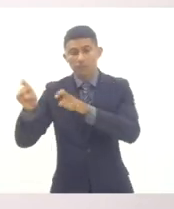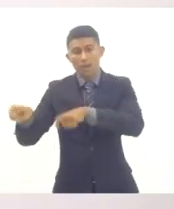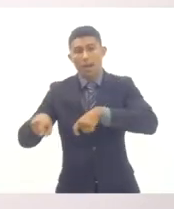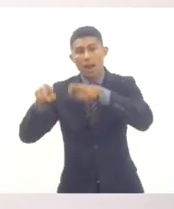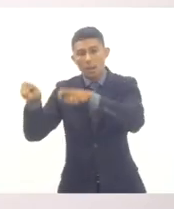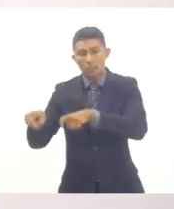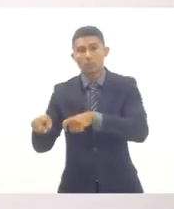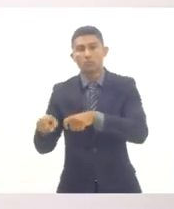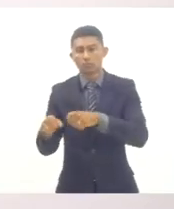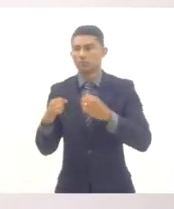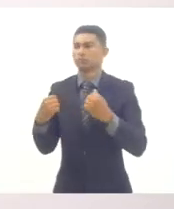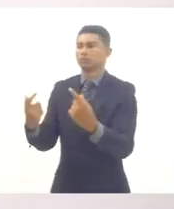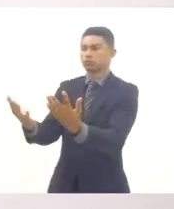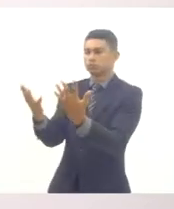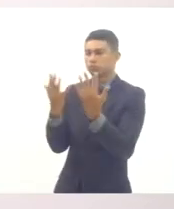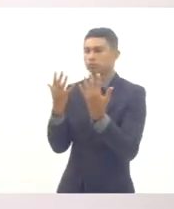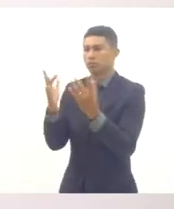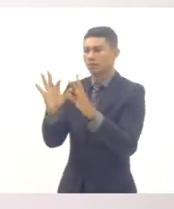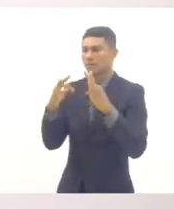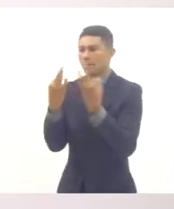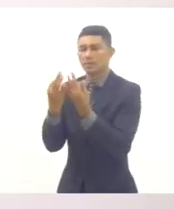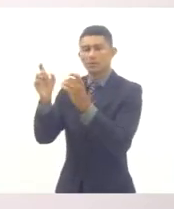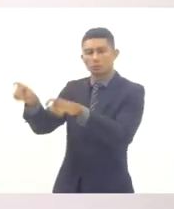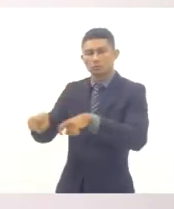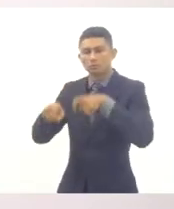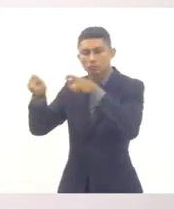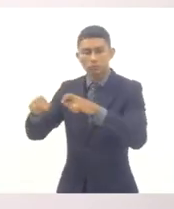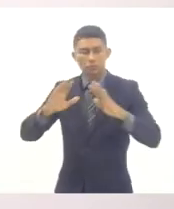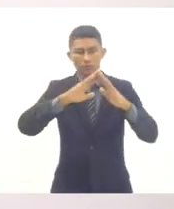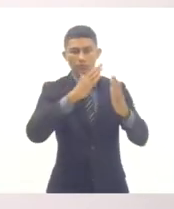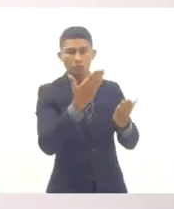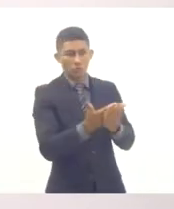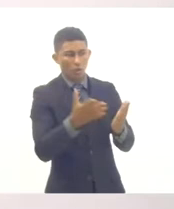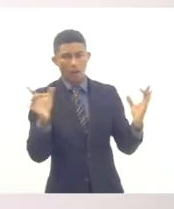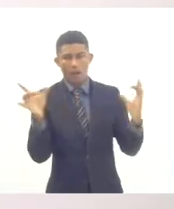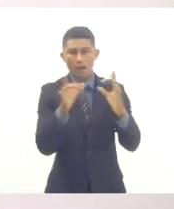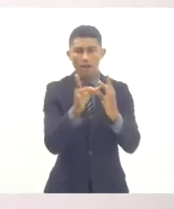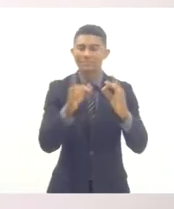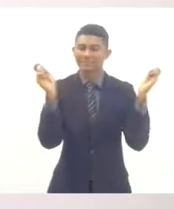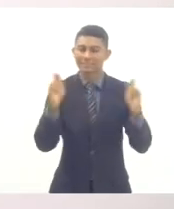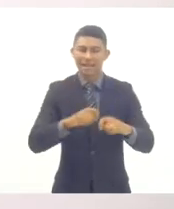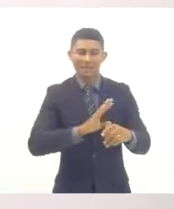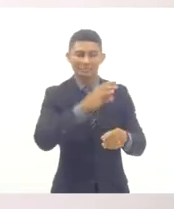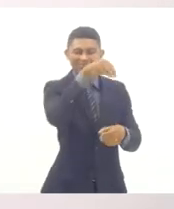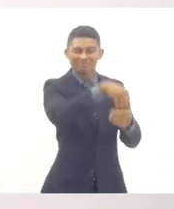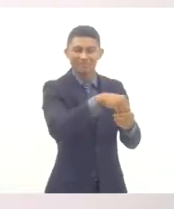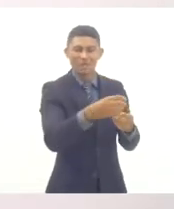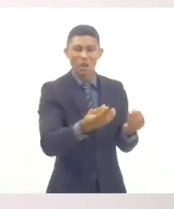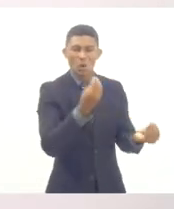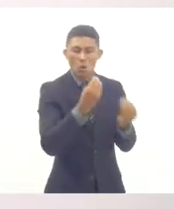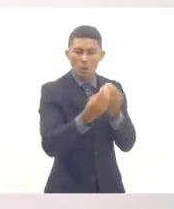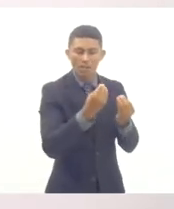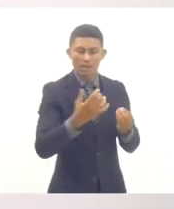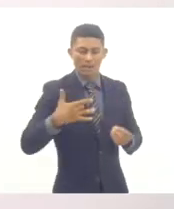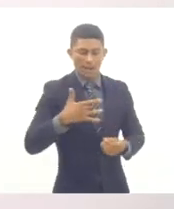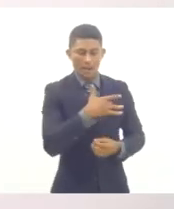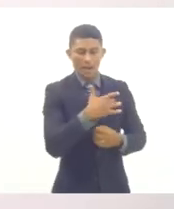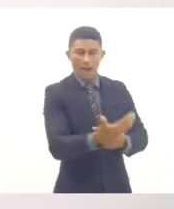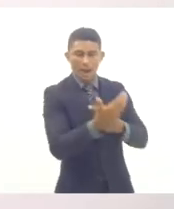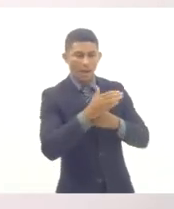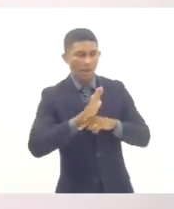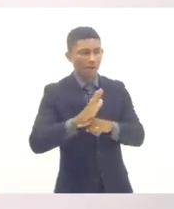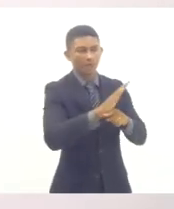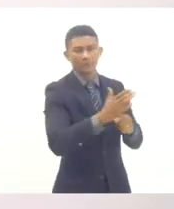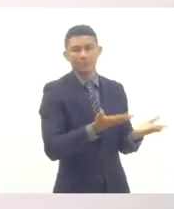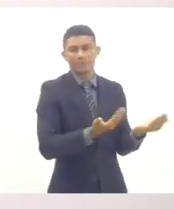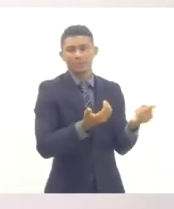a agricultura familiar, faz com que as escolas possam ter um alimento saudável e rico para as nossas crianças e